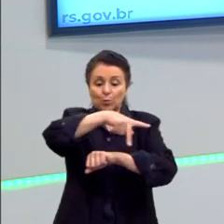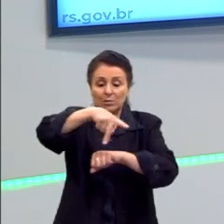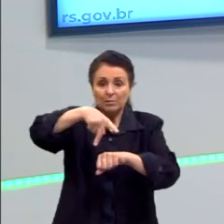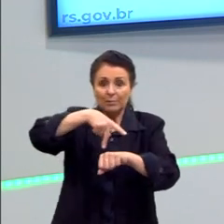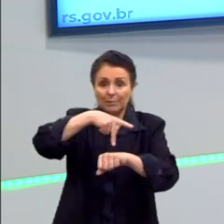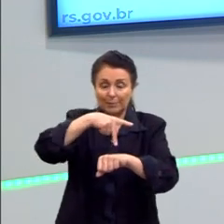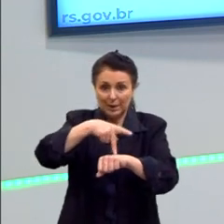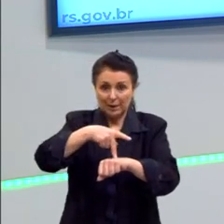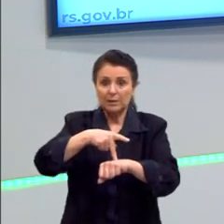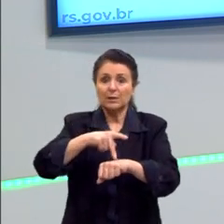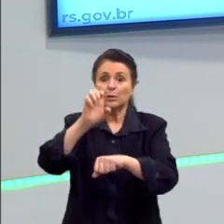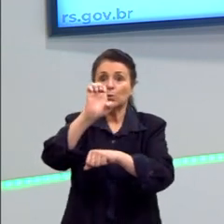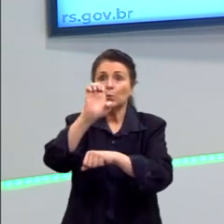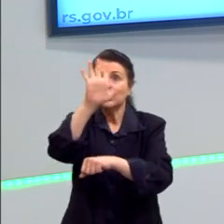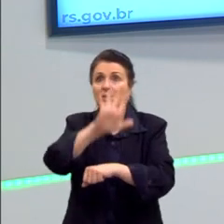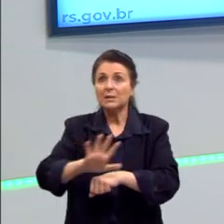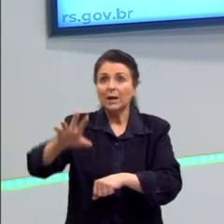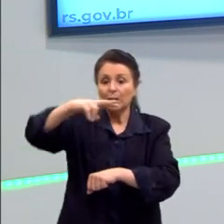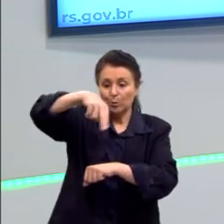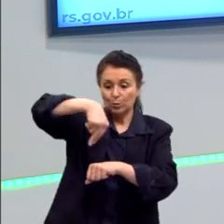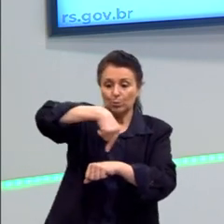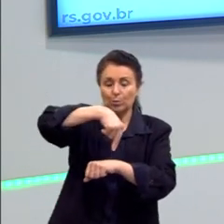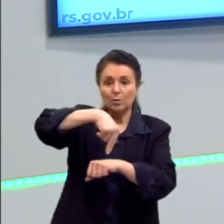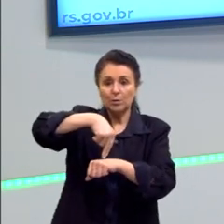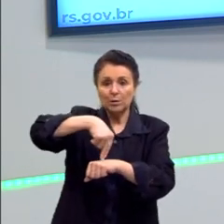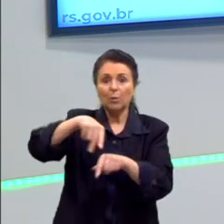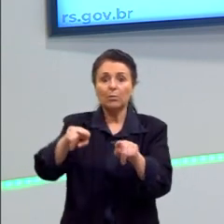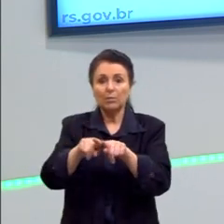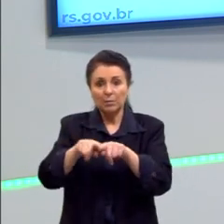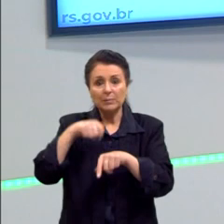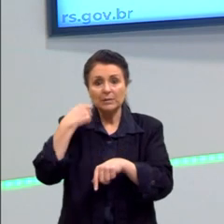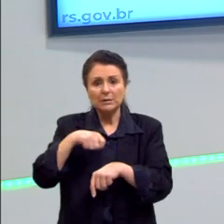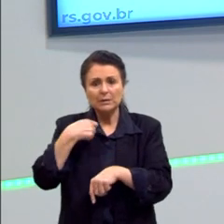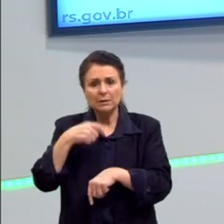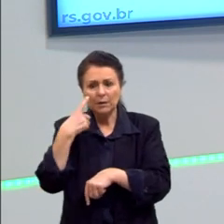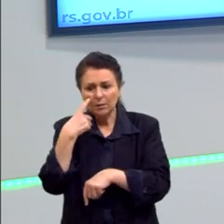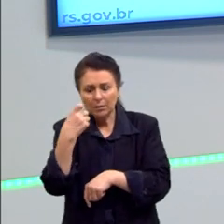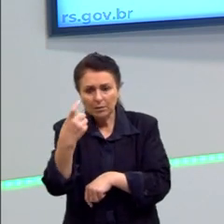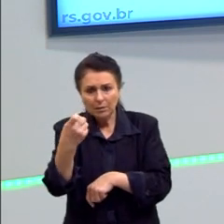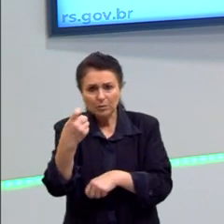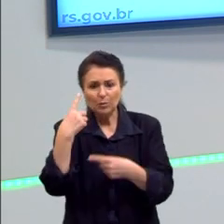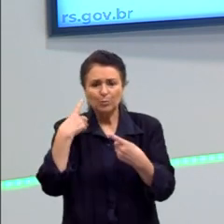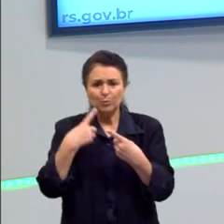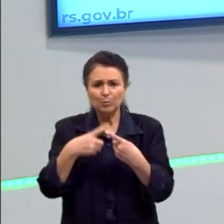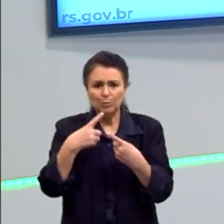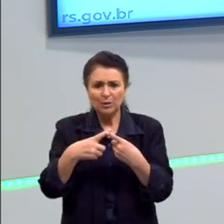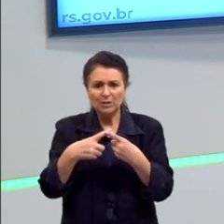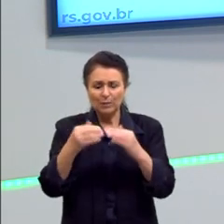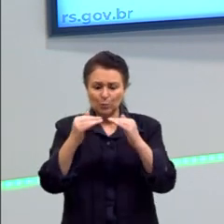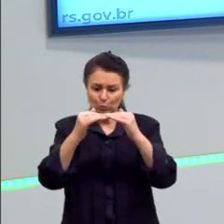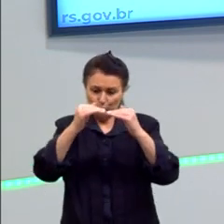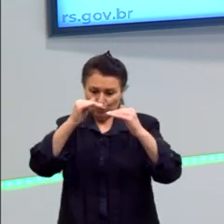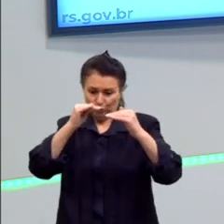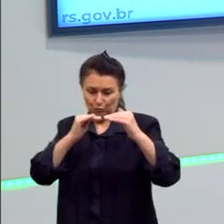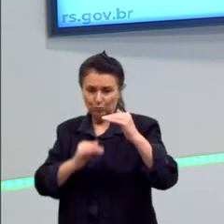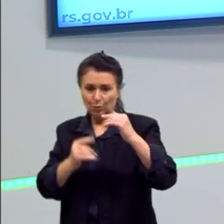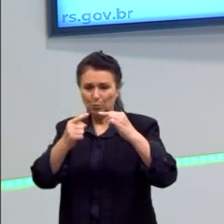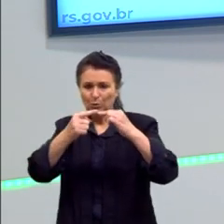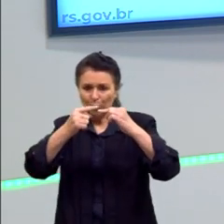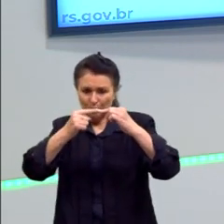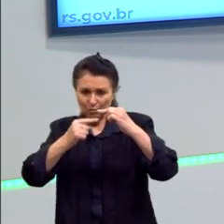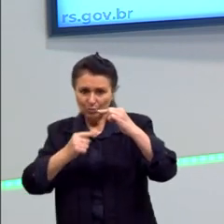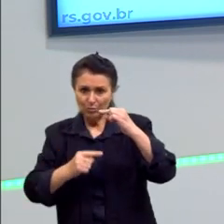o Estado-nação, precisa também ser um Estado interessante. Porque também se ele for muito subjugado, né, ou se for um Estado